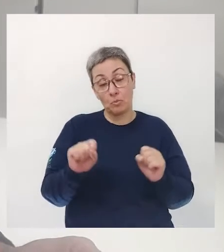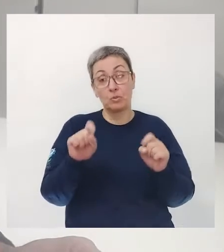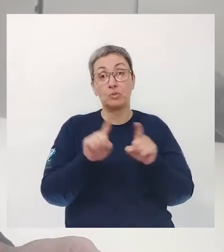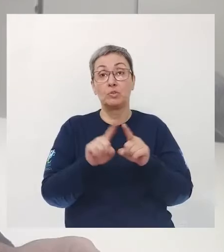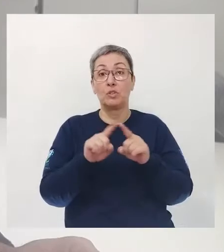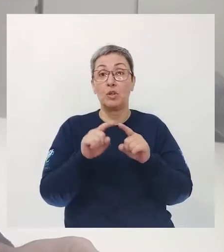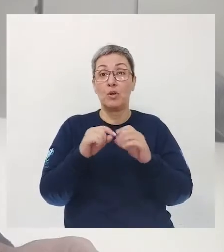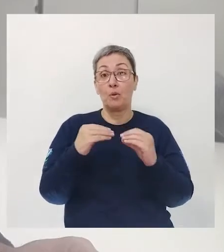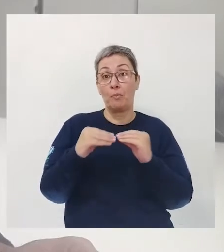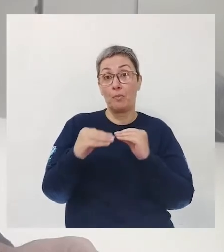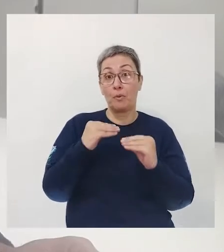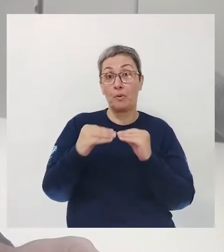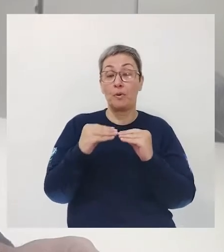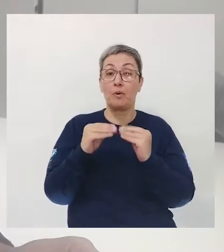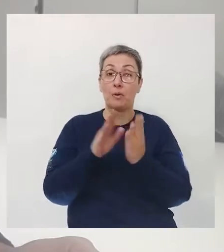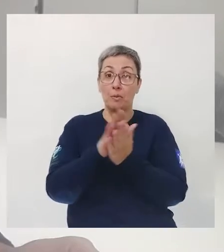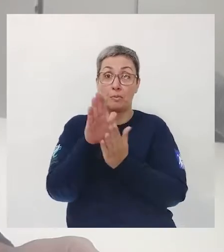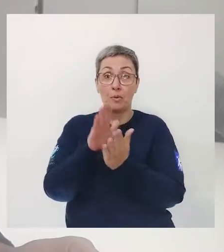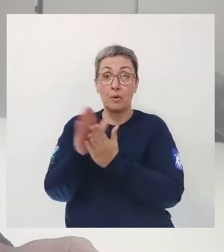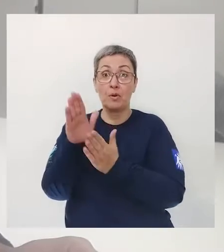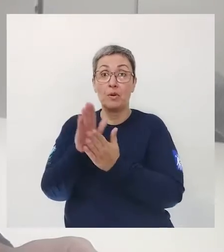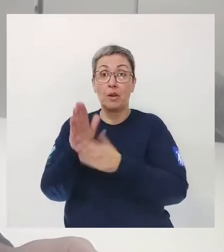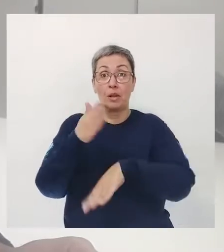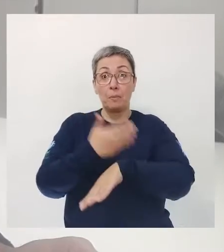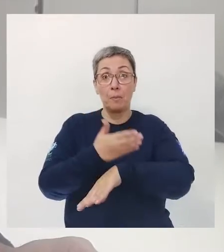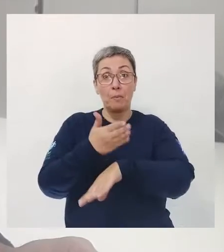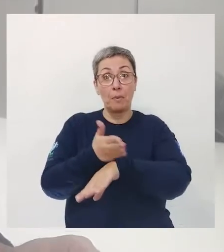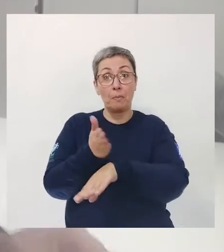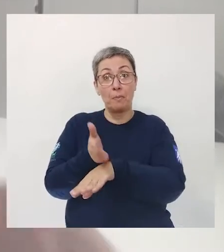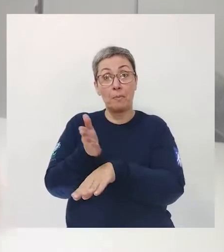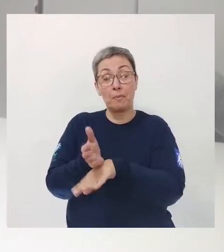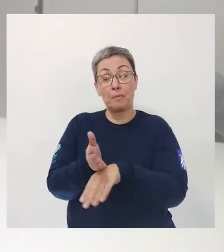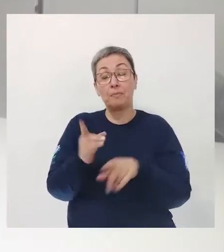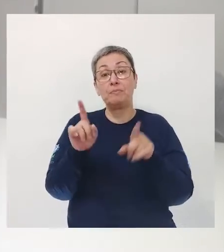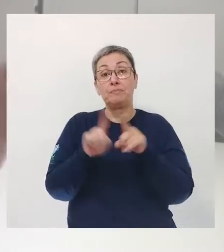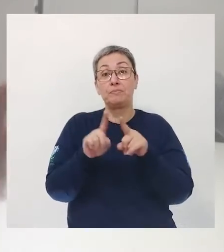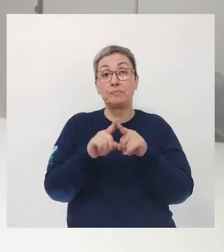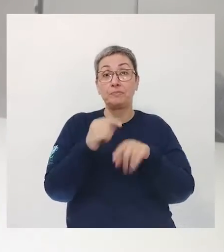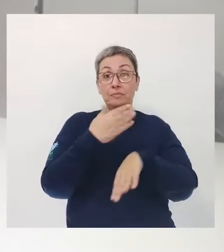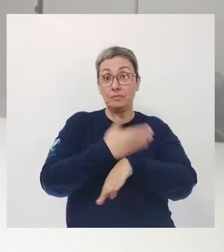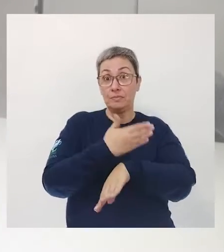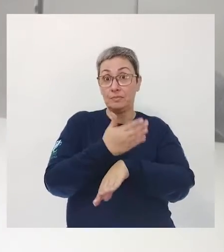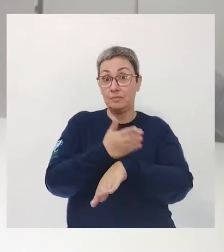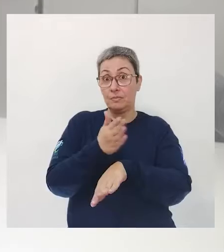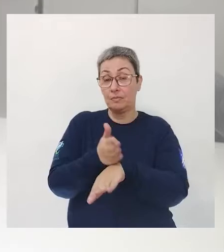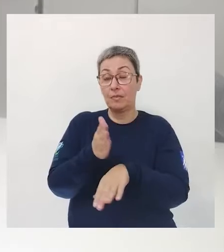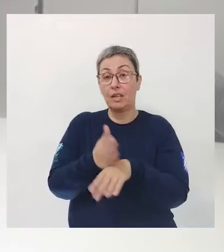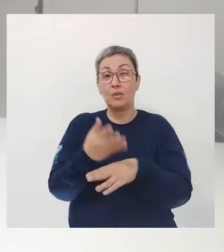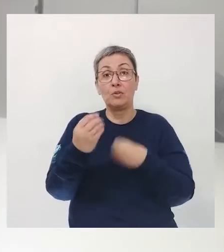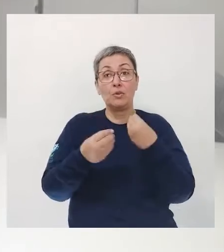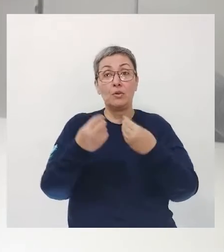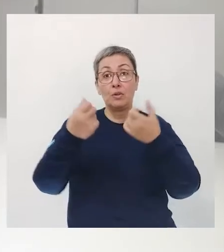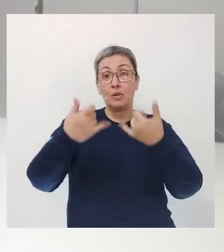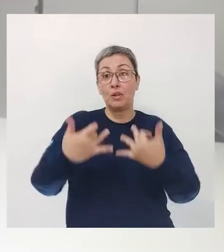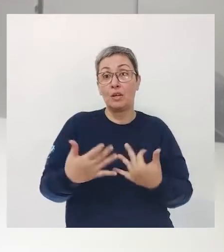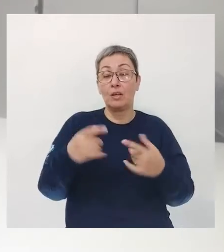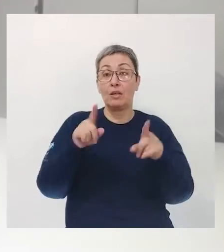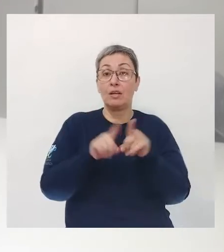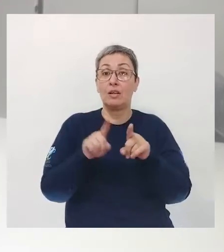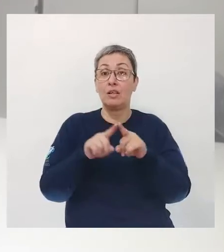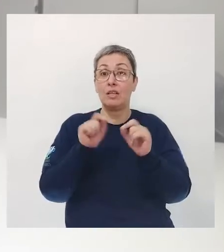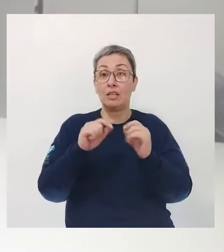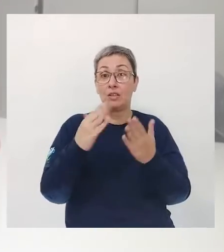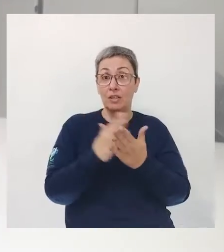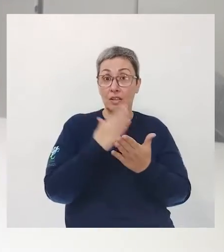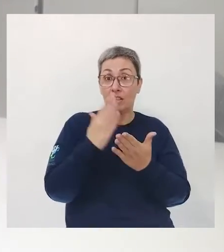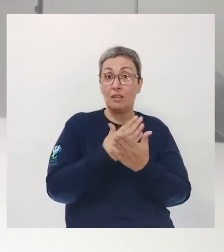ser uma novela Publicados em periódicos Esses periódicos do que eu falo Se referem